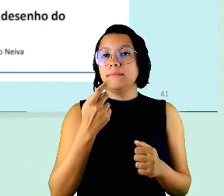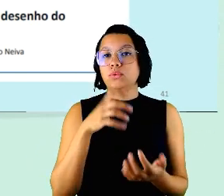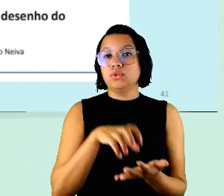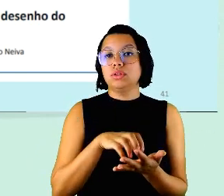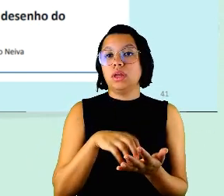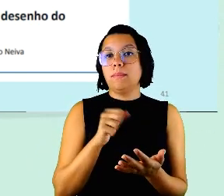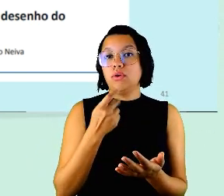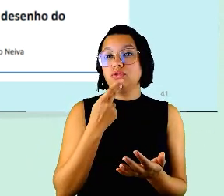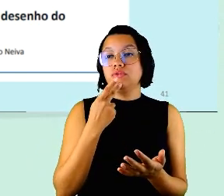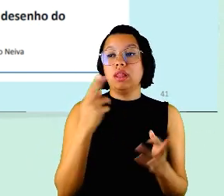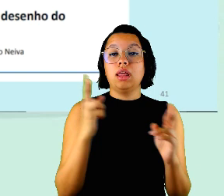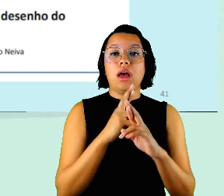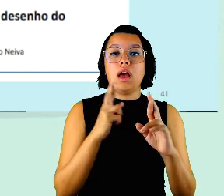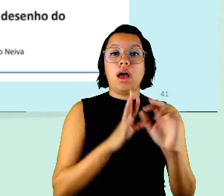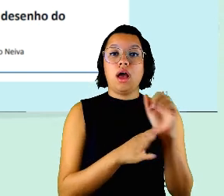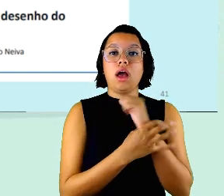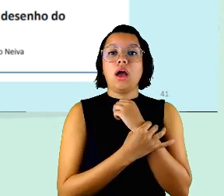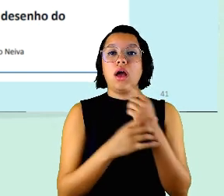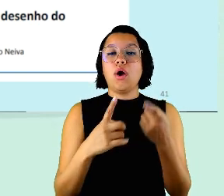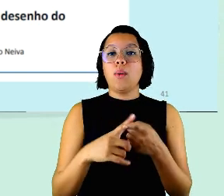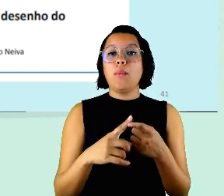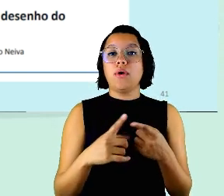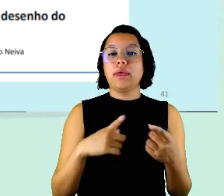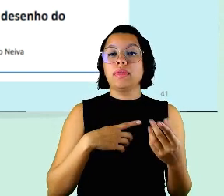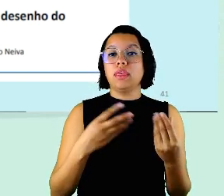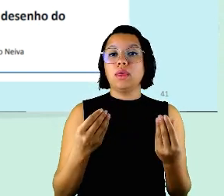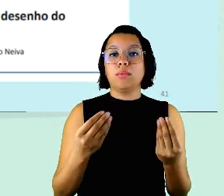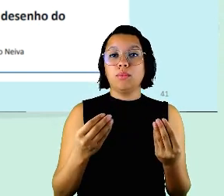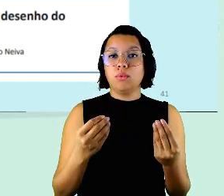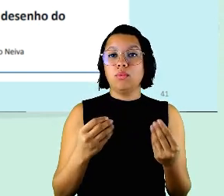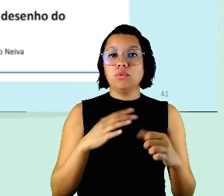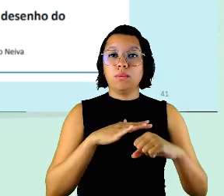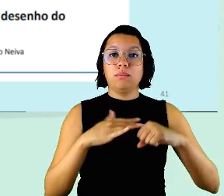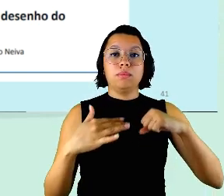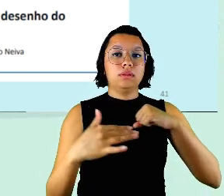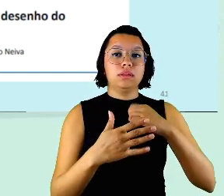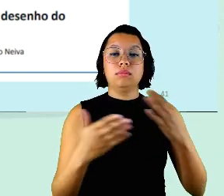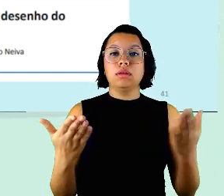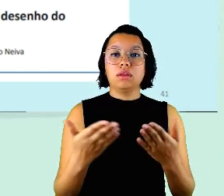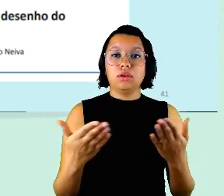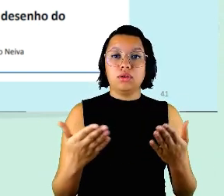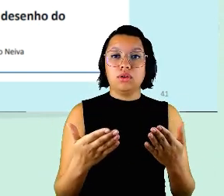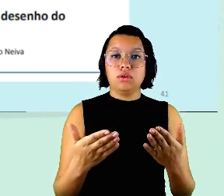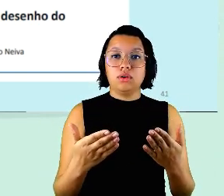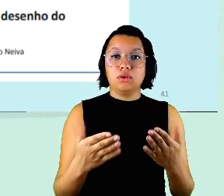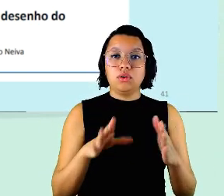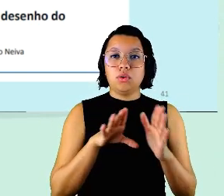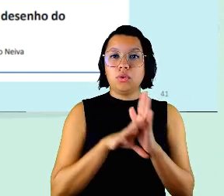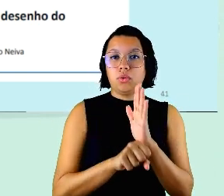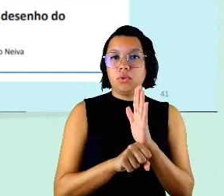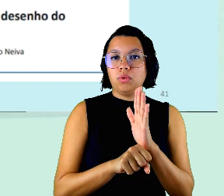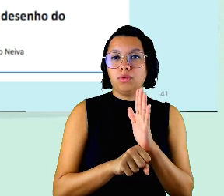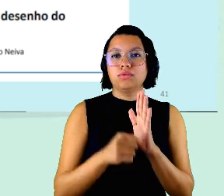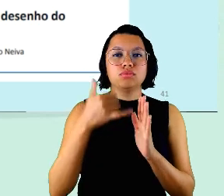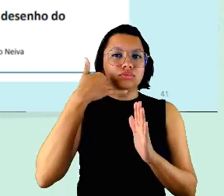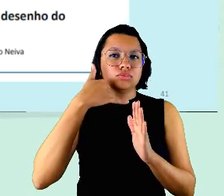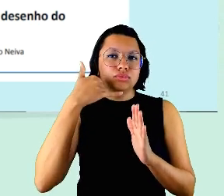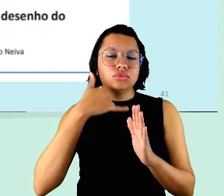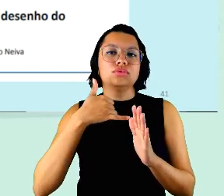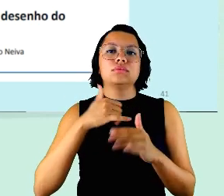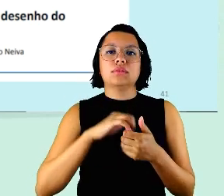segurança porque está tendo uma nova pandemia agora é roubarem e furtarem celulares e